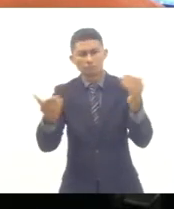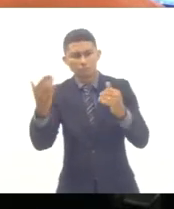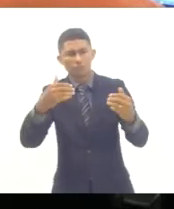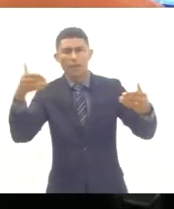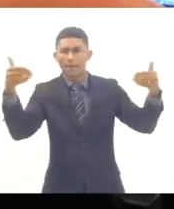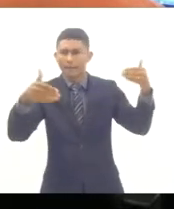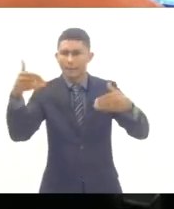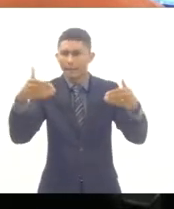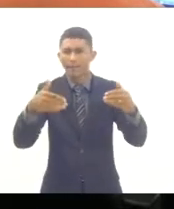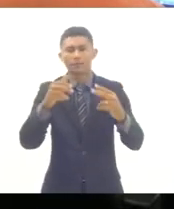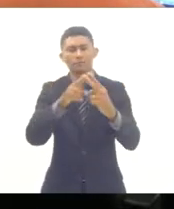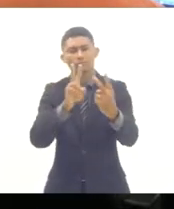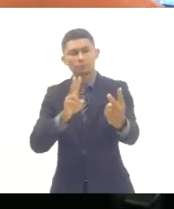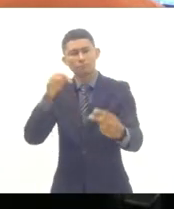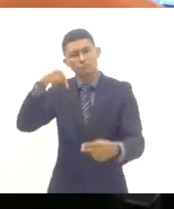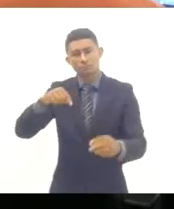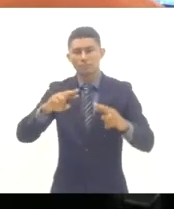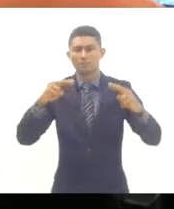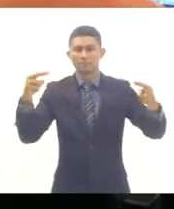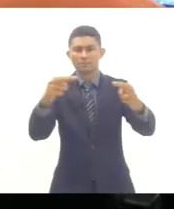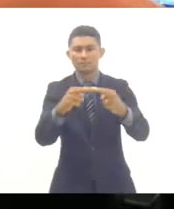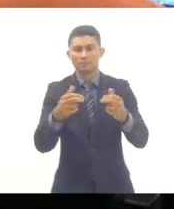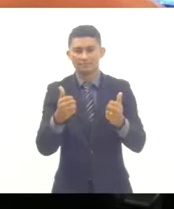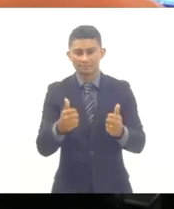aqui dessa nossa audiência.